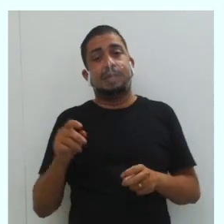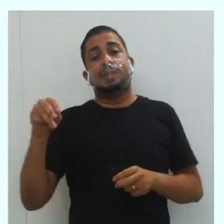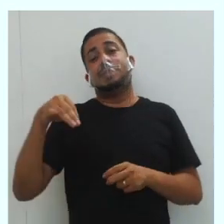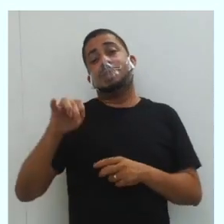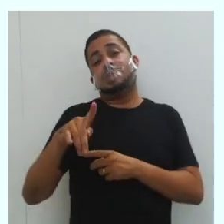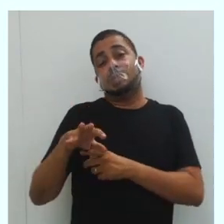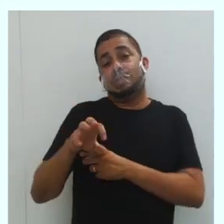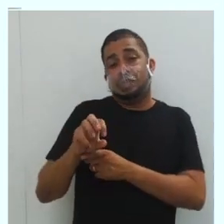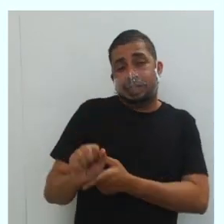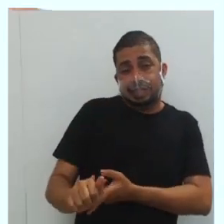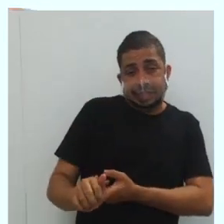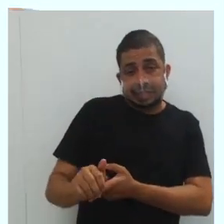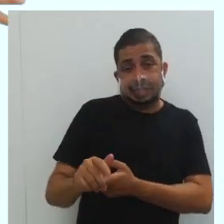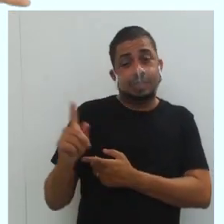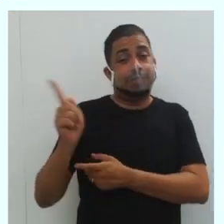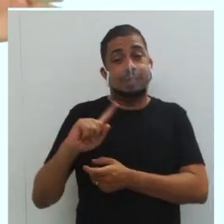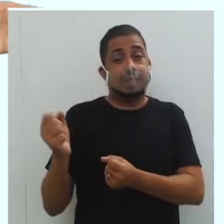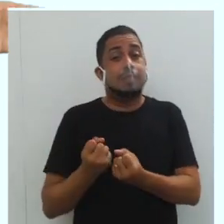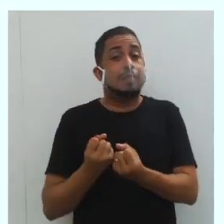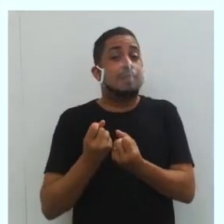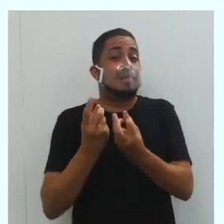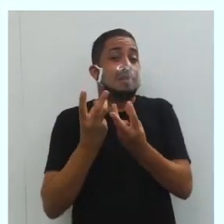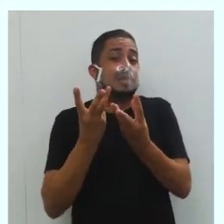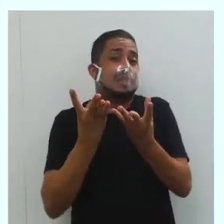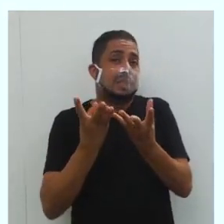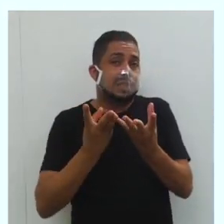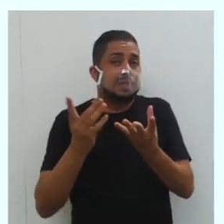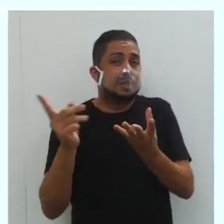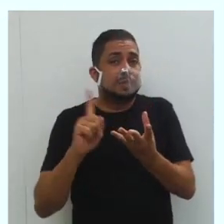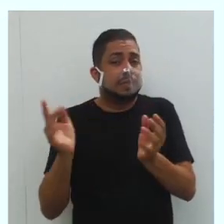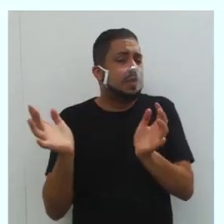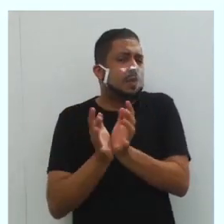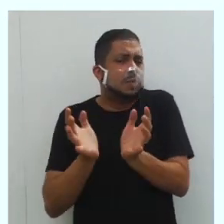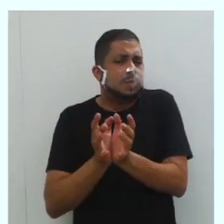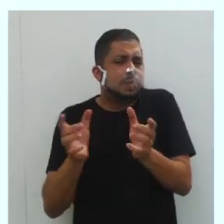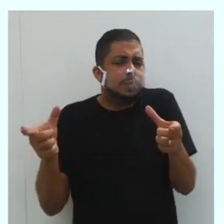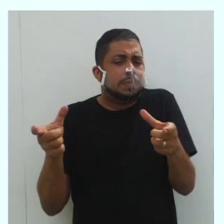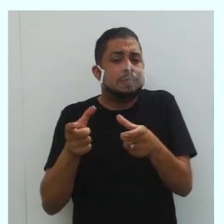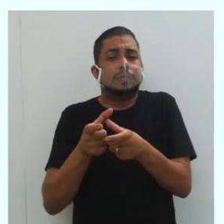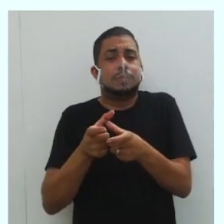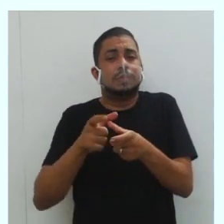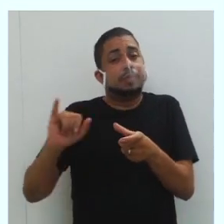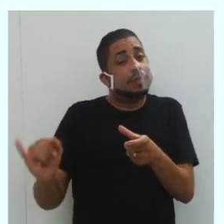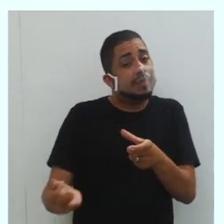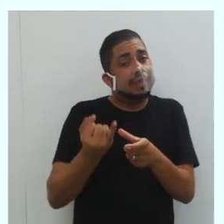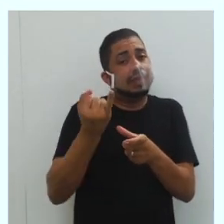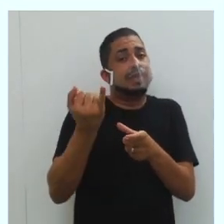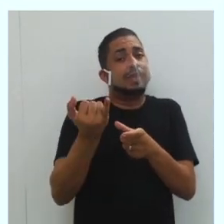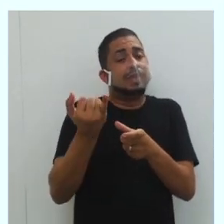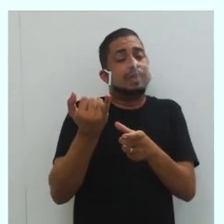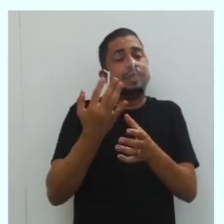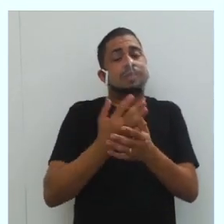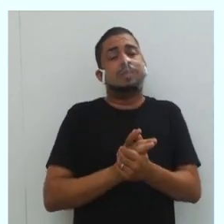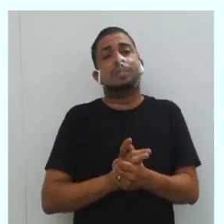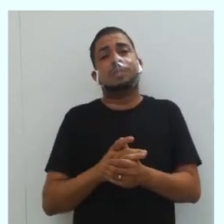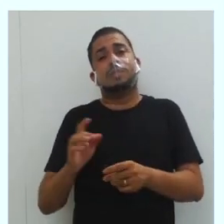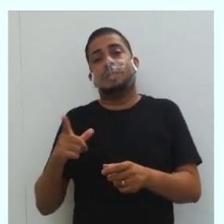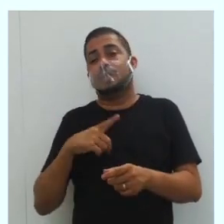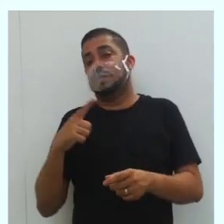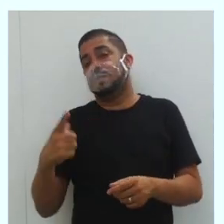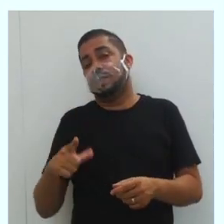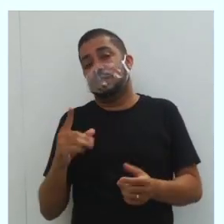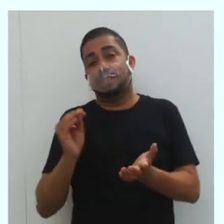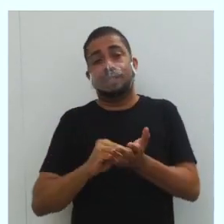da minoria, não é quantidade. Será justamente a essa questão dos privilégios que um certo grupo